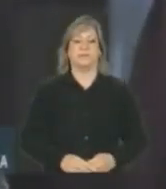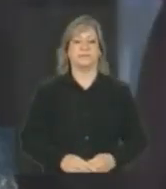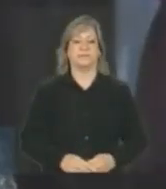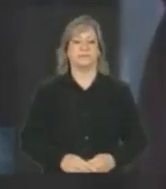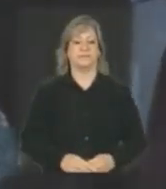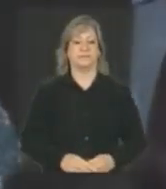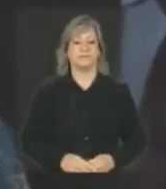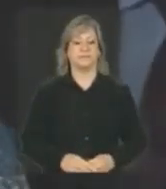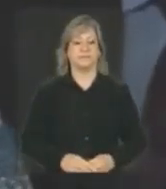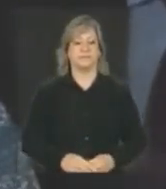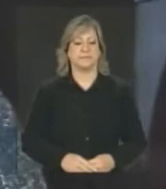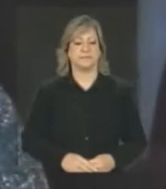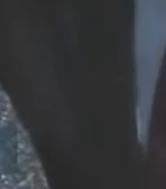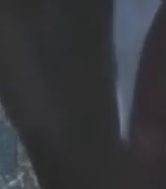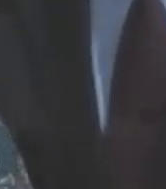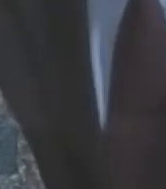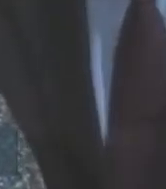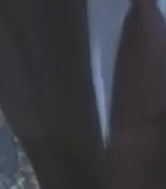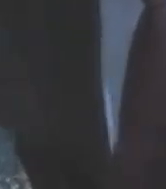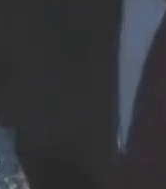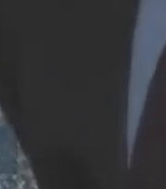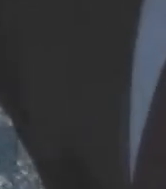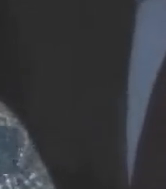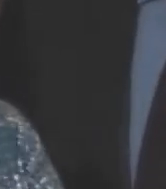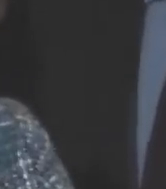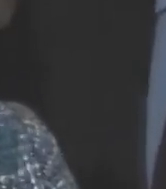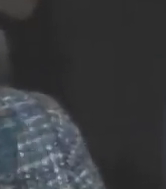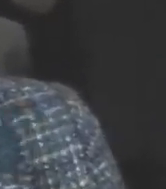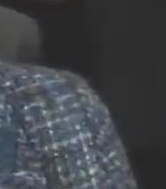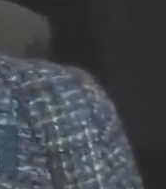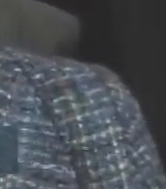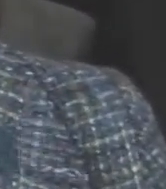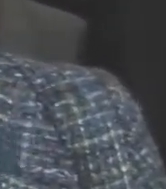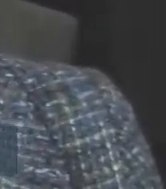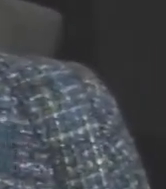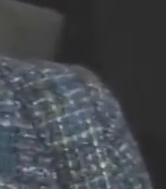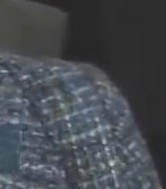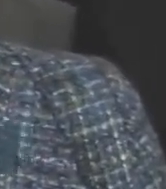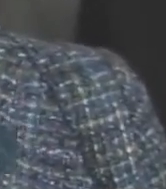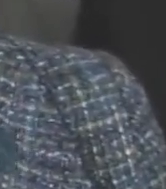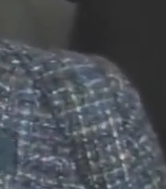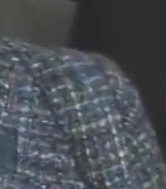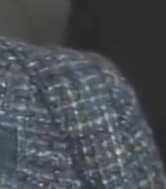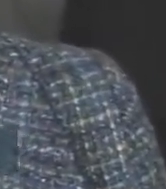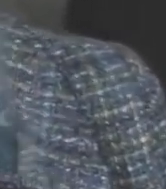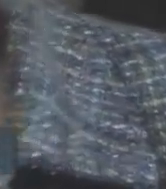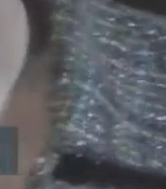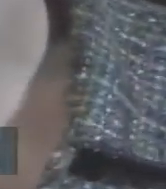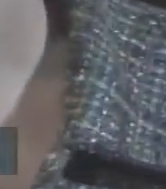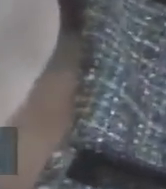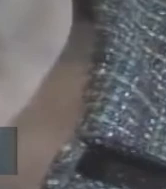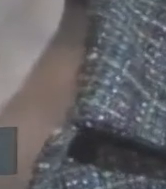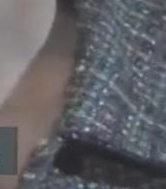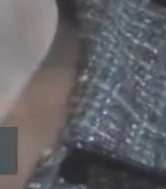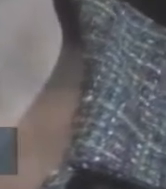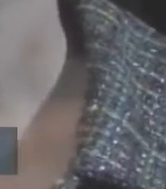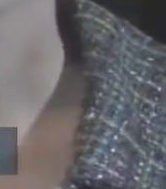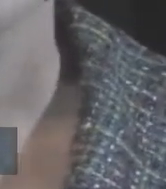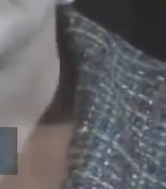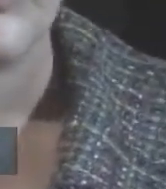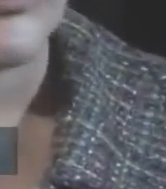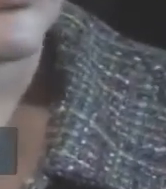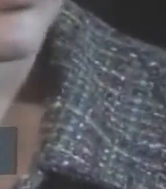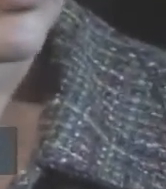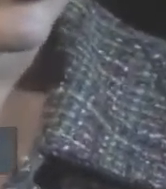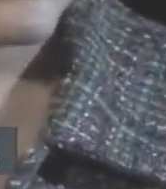econômica mundial afeta alguns principais parceiros econômicos do Brasil, essa região, o lugar, até o leste europeu, pode ser uma saída